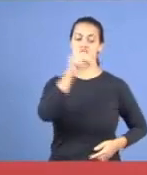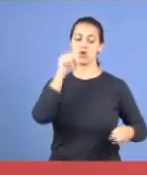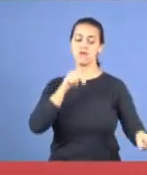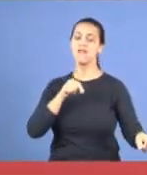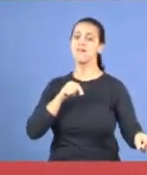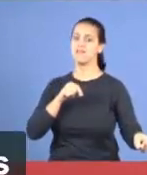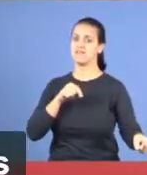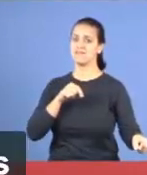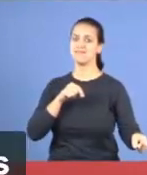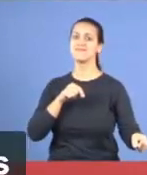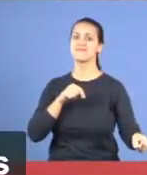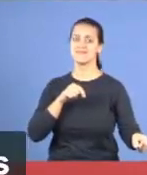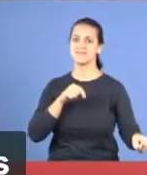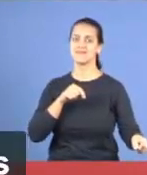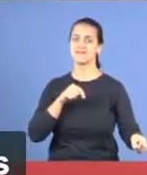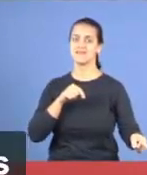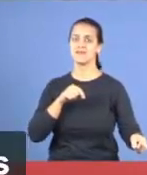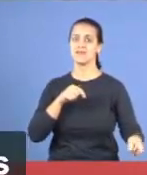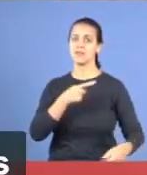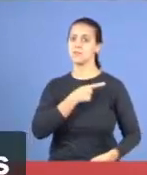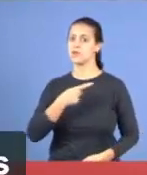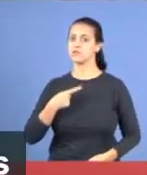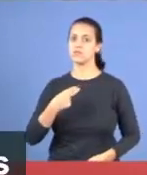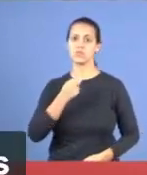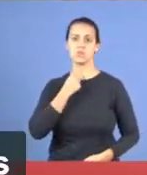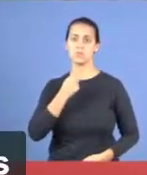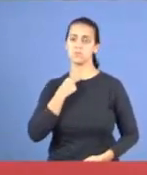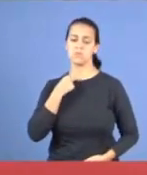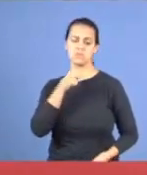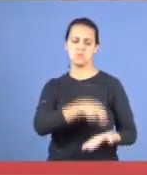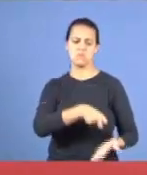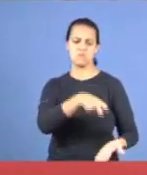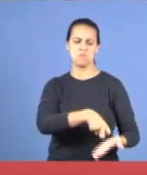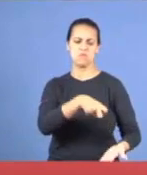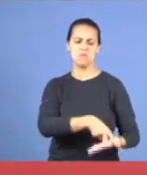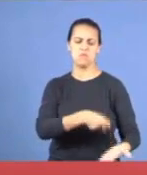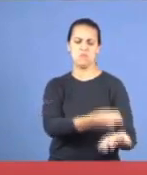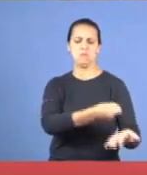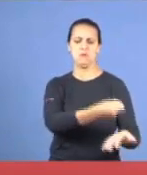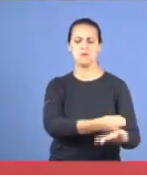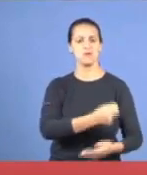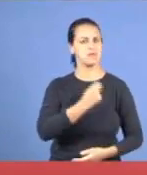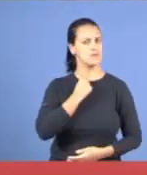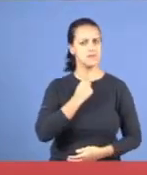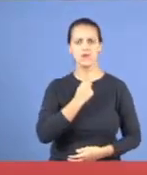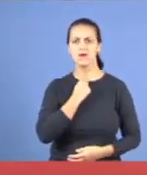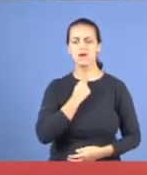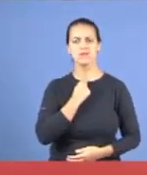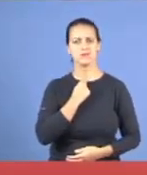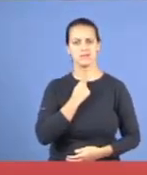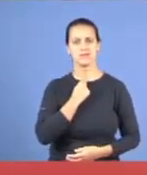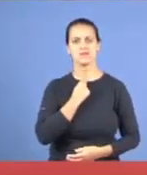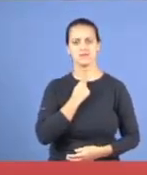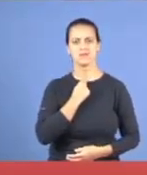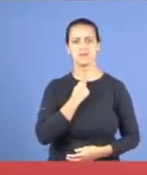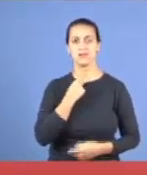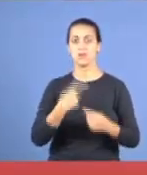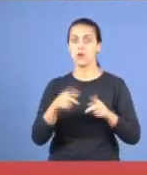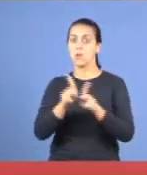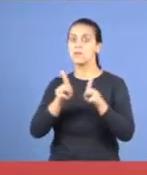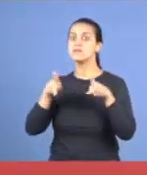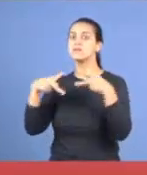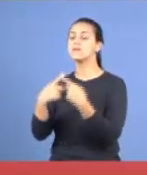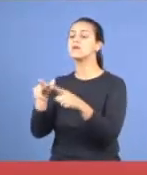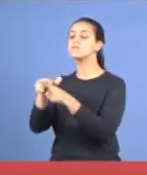presbitério, ele não pode disciplinar a ovelha, o presbitério, não disciplina a ovelha, o presbitério, disciplina pastor, porque o pastor,